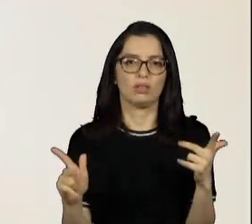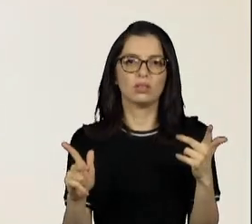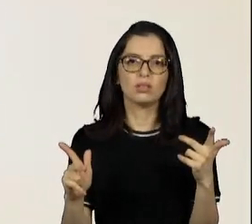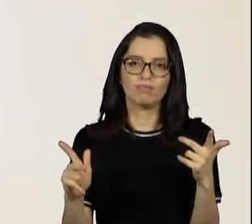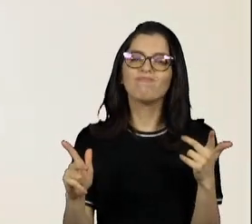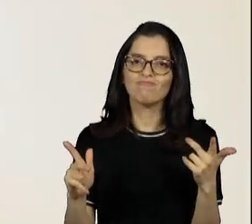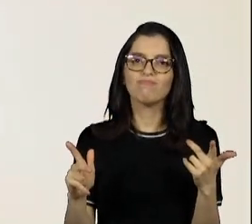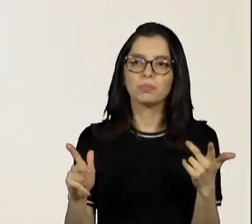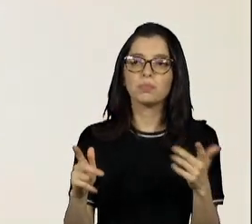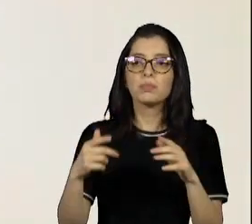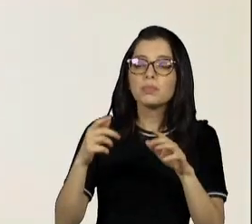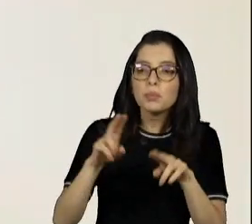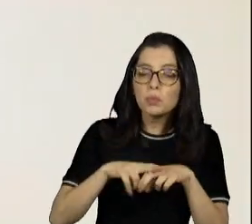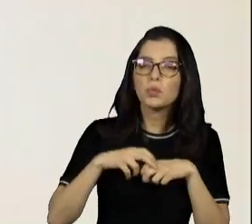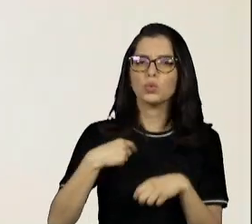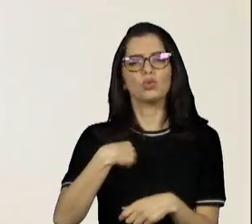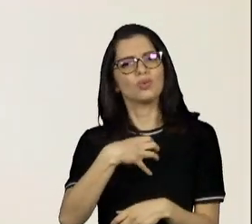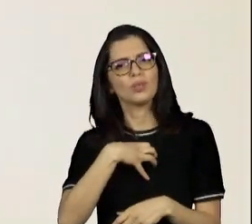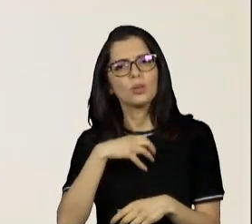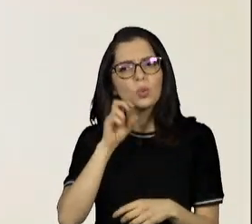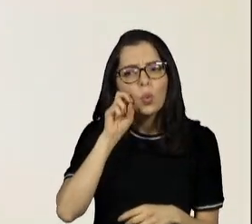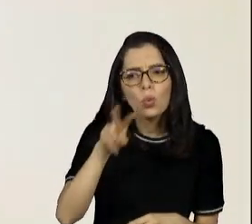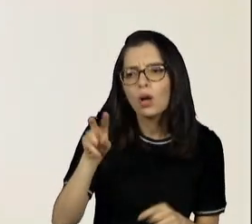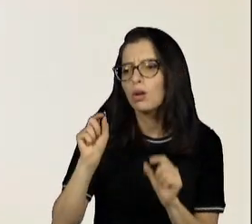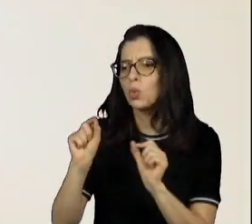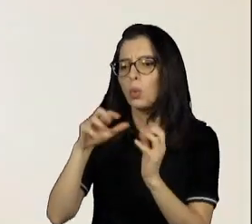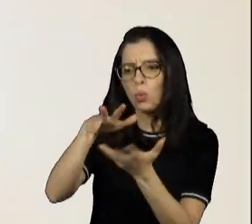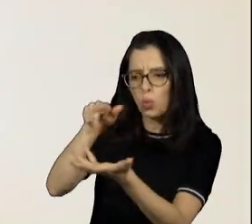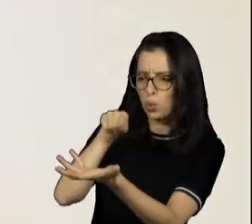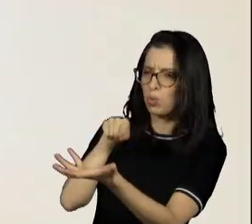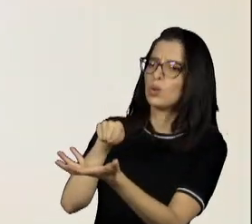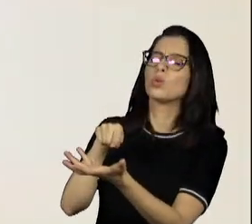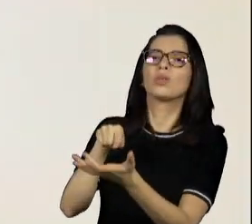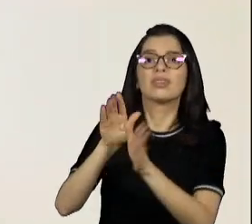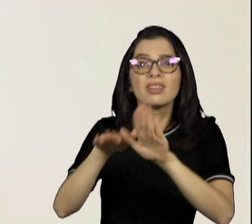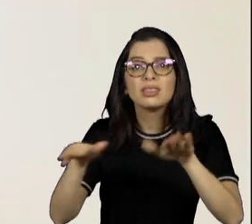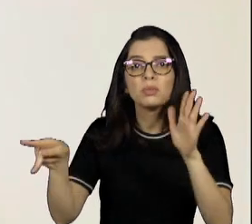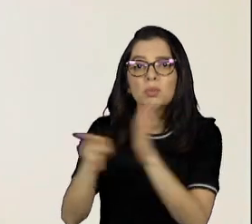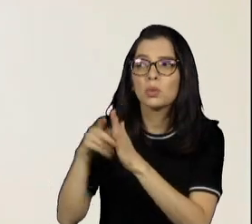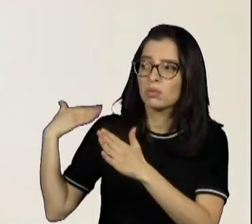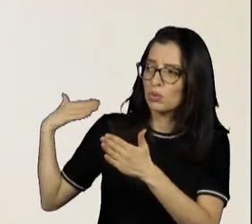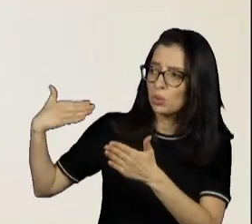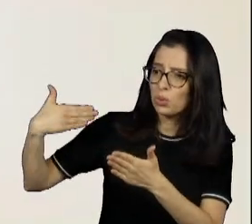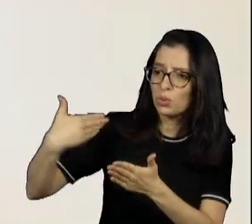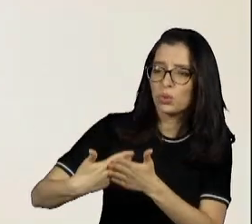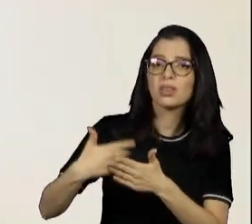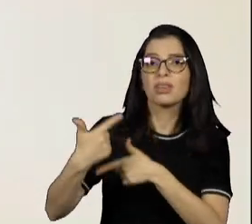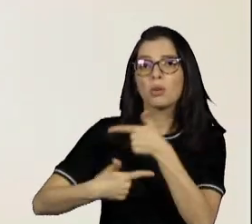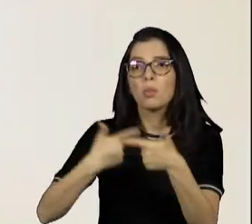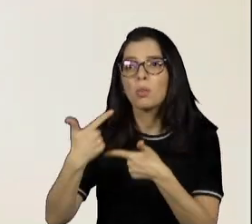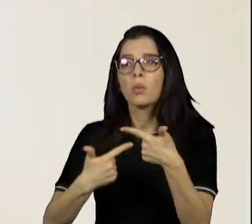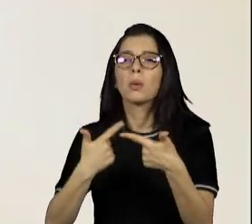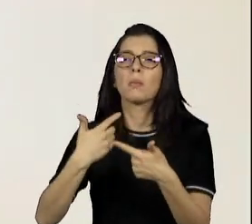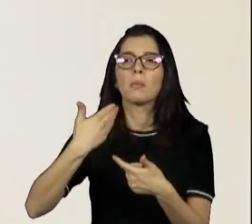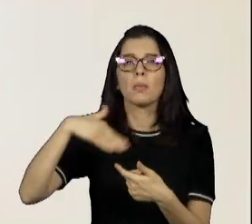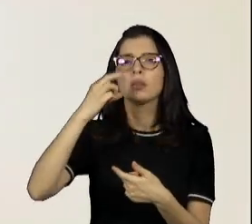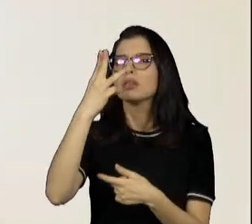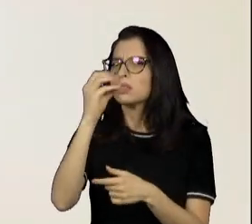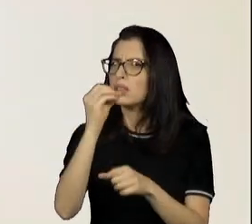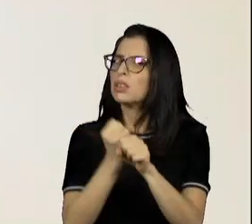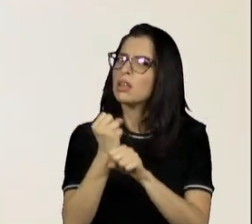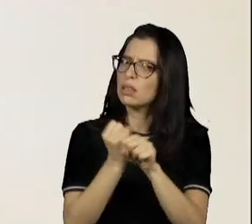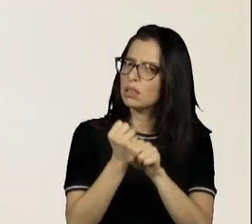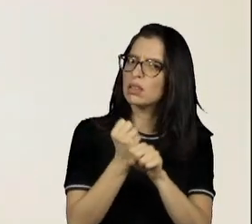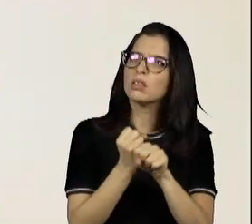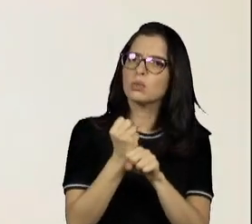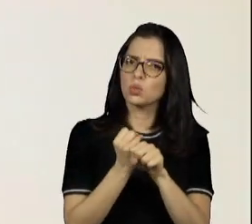Mas fazer parte desse mundo infantil, por décadas, que já foram mais de três décadas que eu fiquei ali,